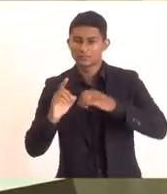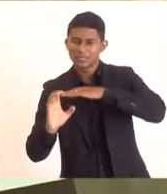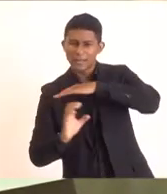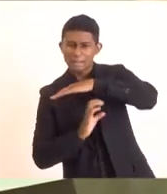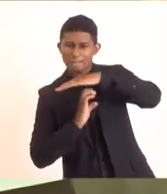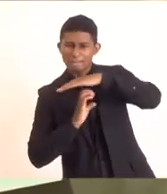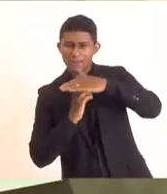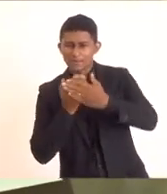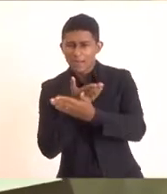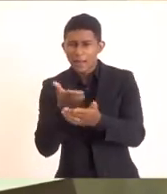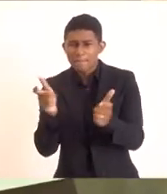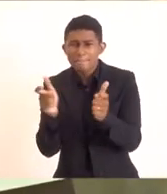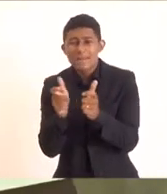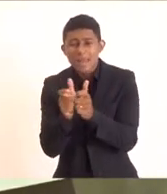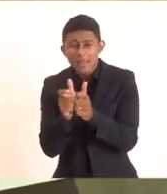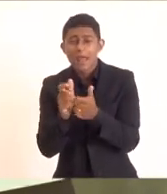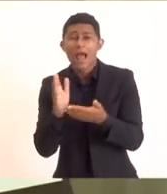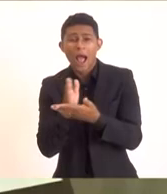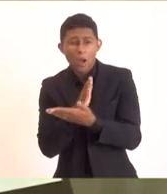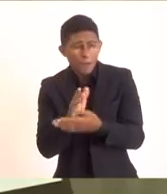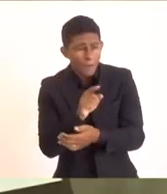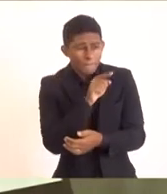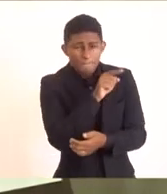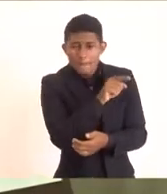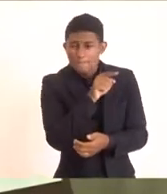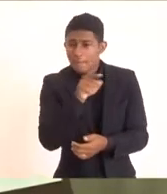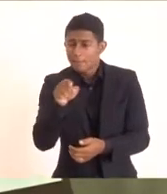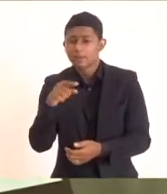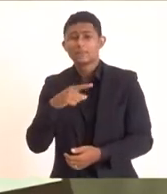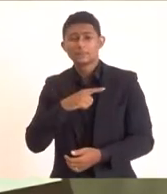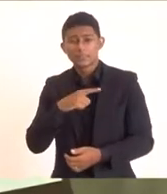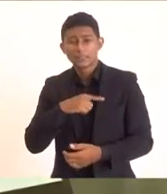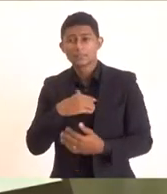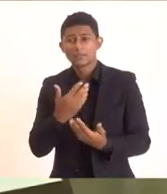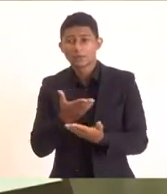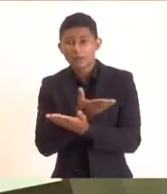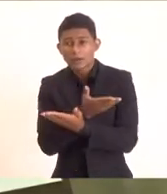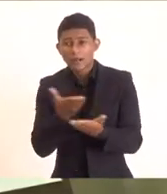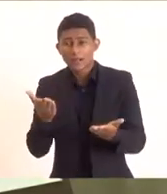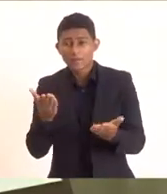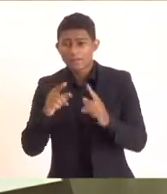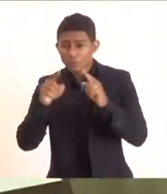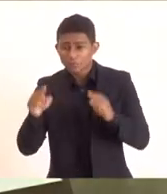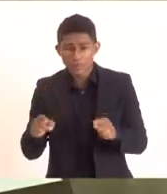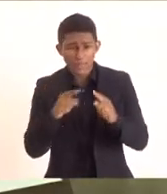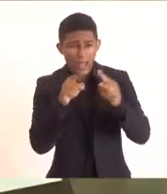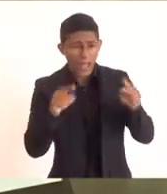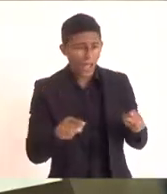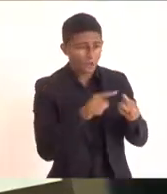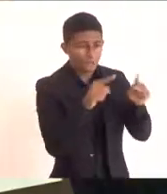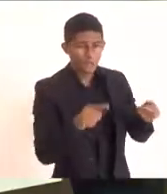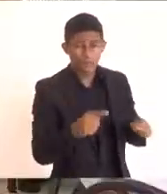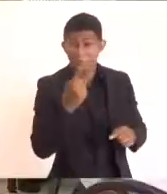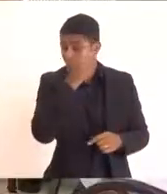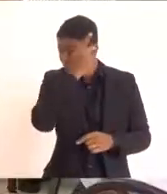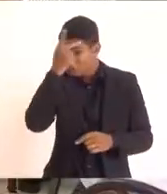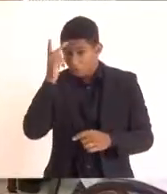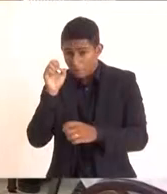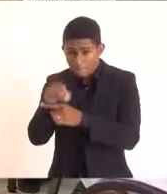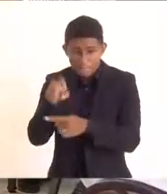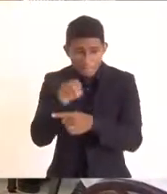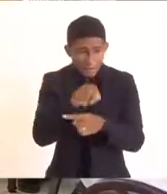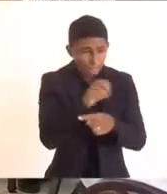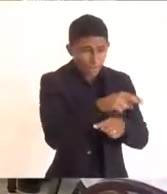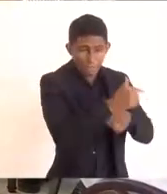indústria, que são quem é que emprega pessoas no mundo inteiro. São mais os pequenos. As grandes